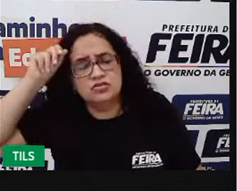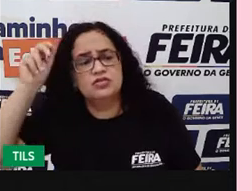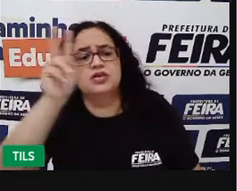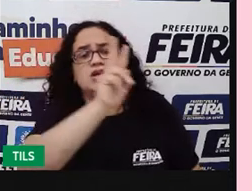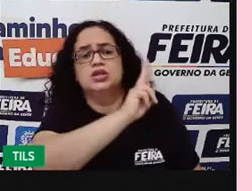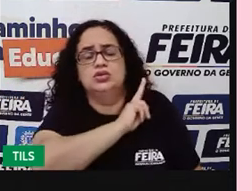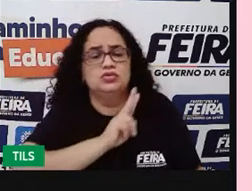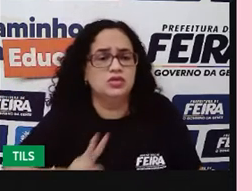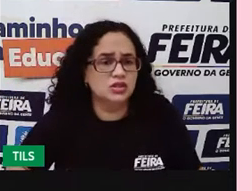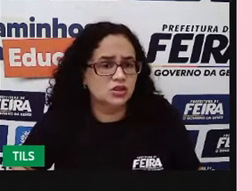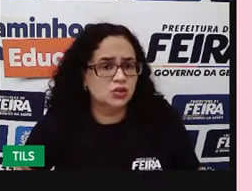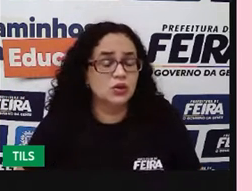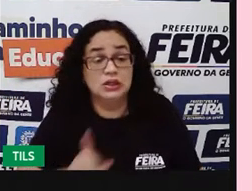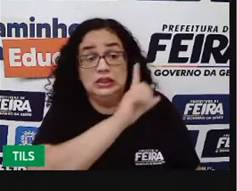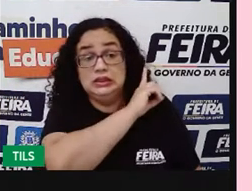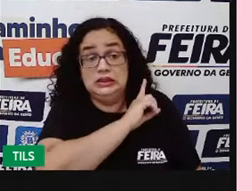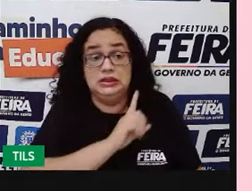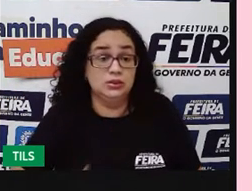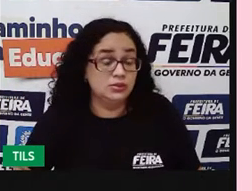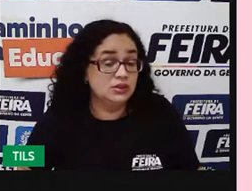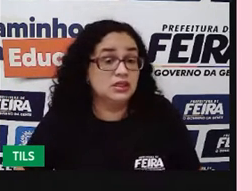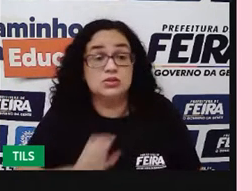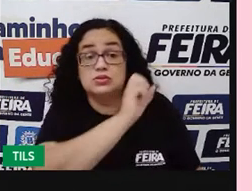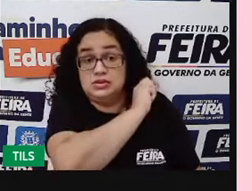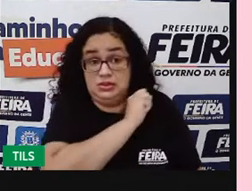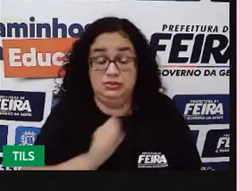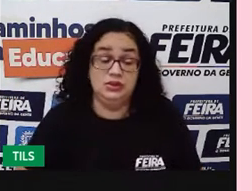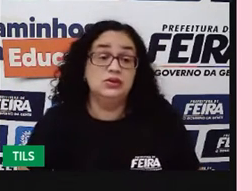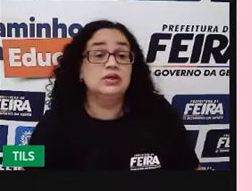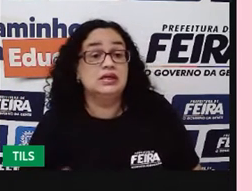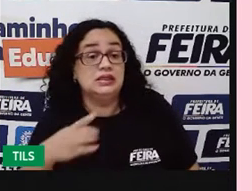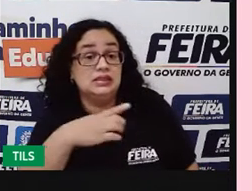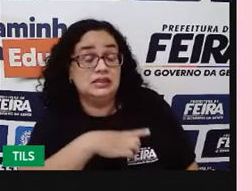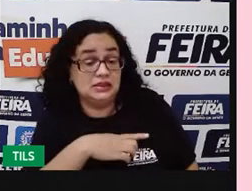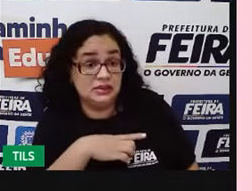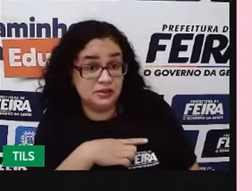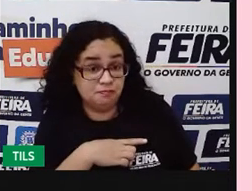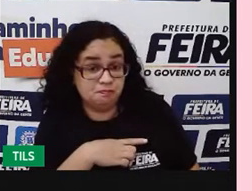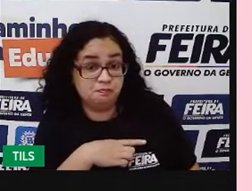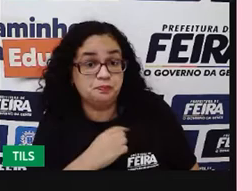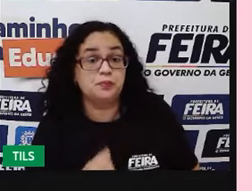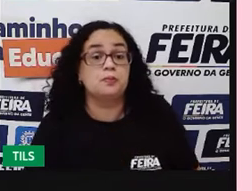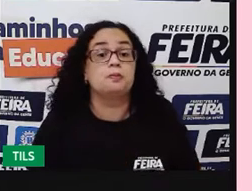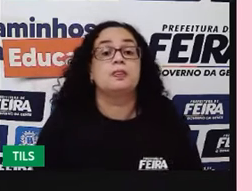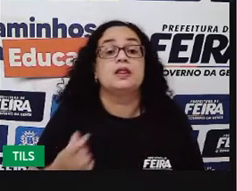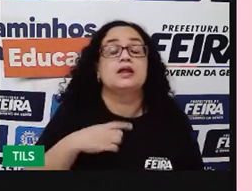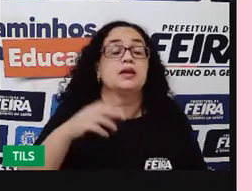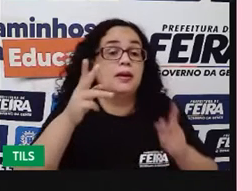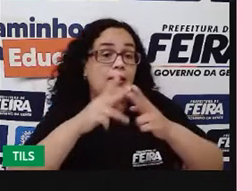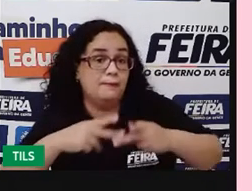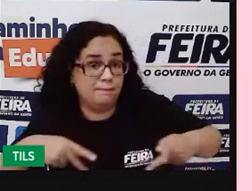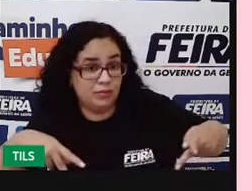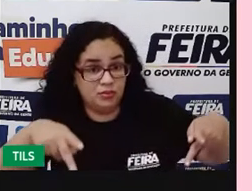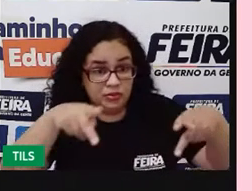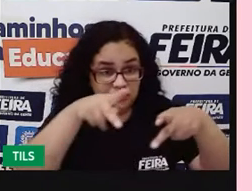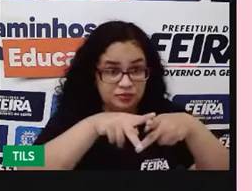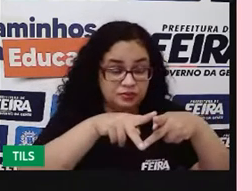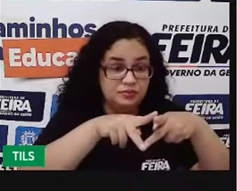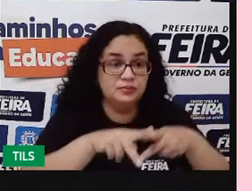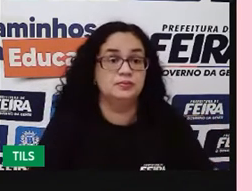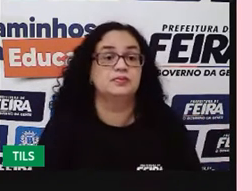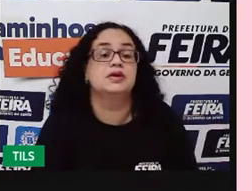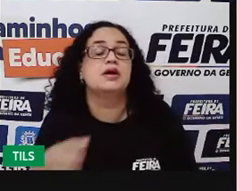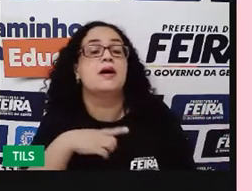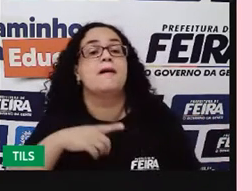deputados, senadores, precisa garantir essas condições para a população. Então,